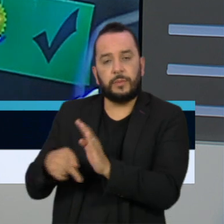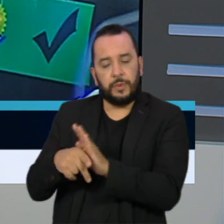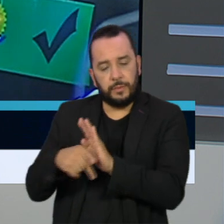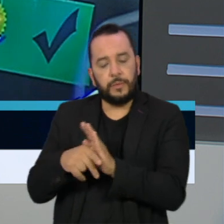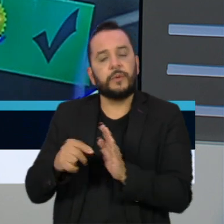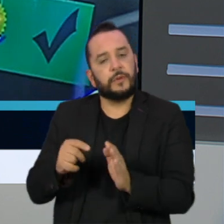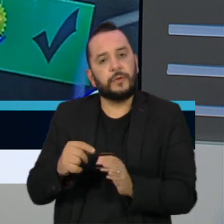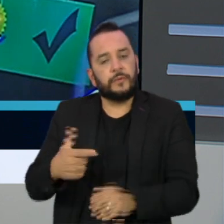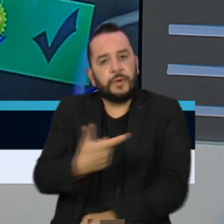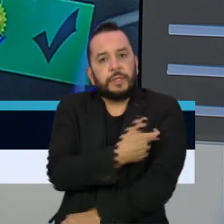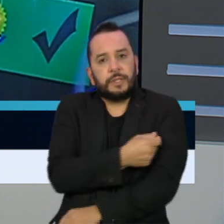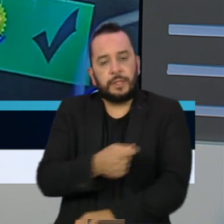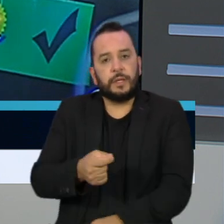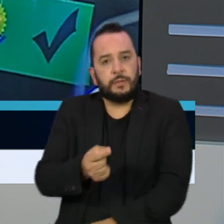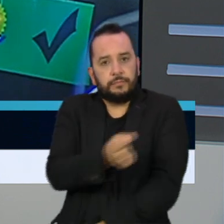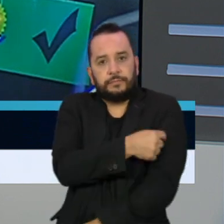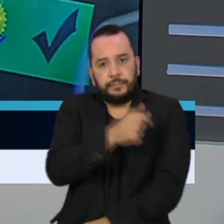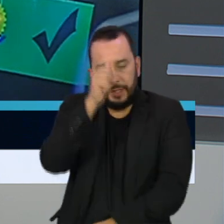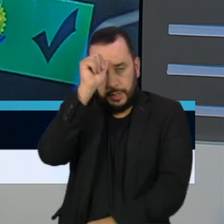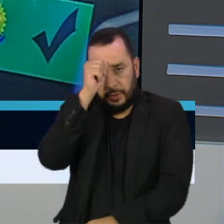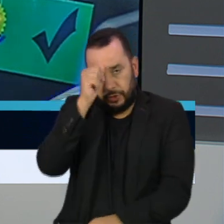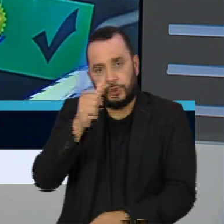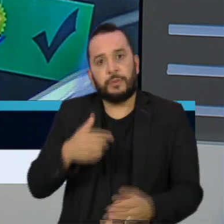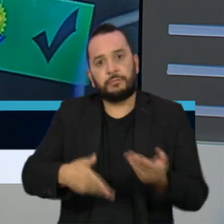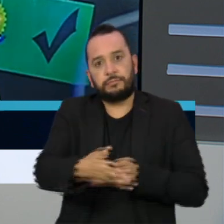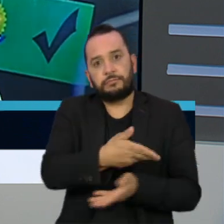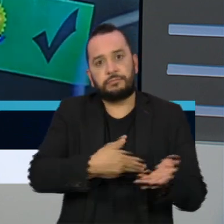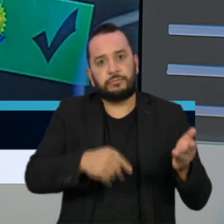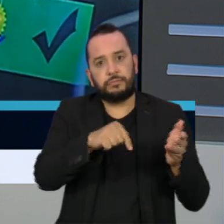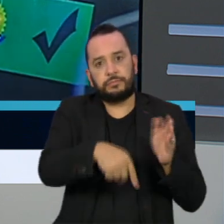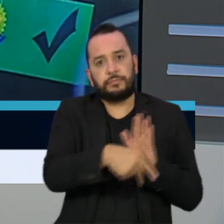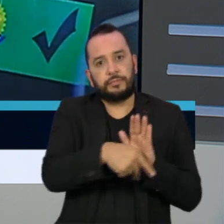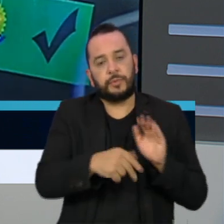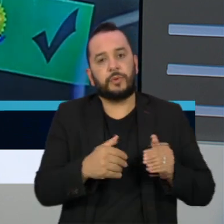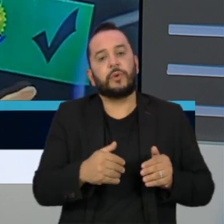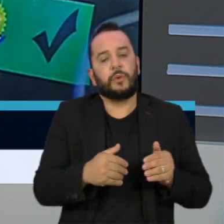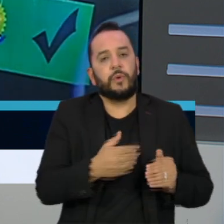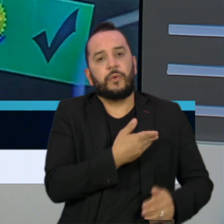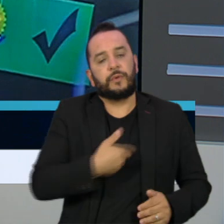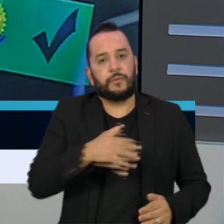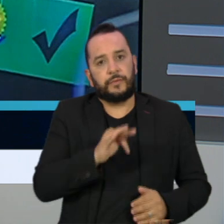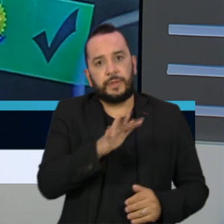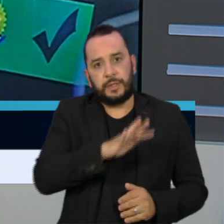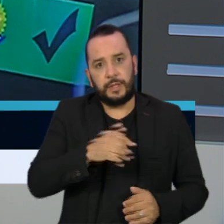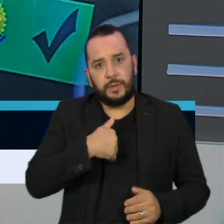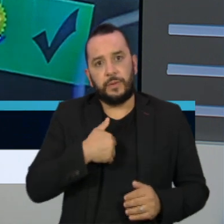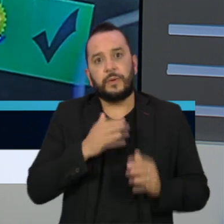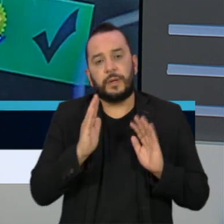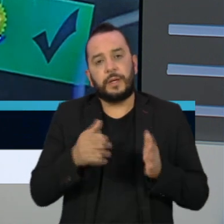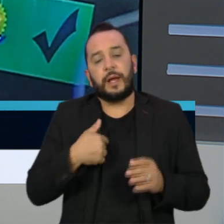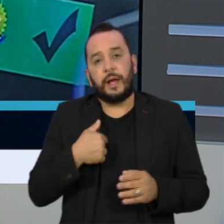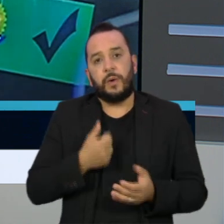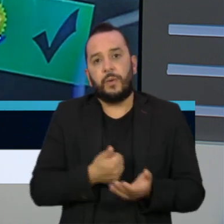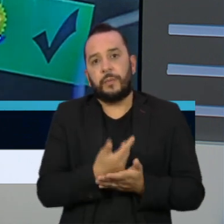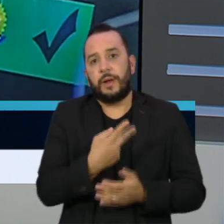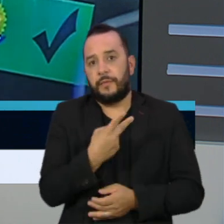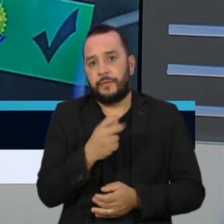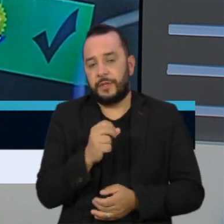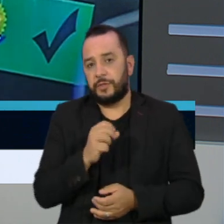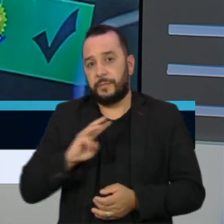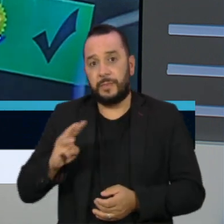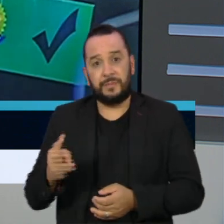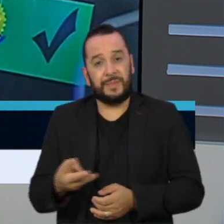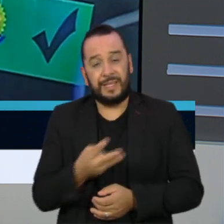A negociação envolvia 1 bilhão e 600 milhões de reais para aquisição de 20 milhões de doses do imunizante indiano. O